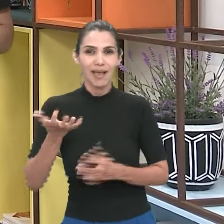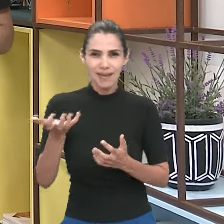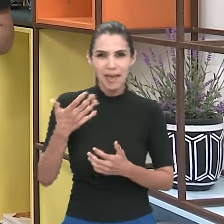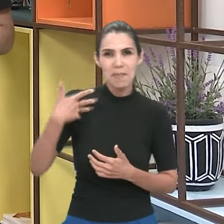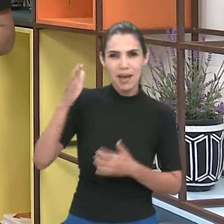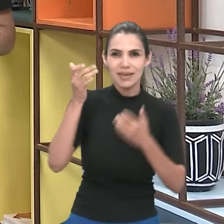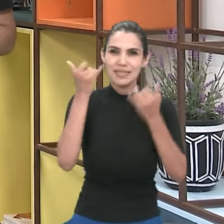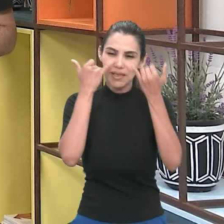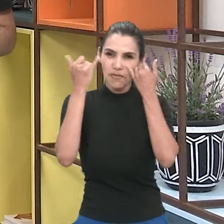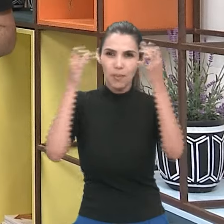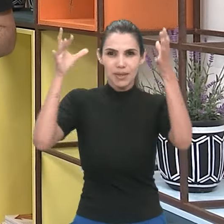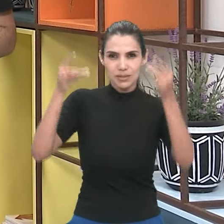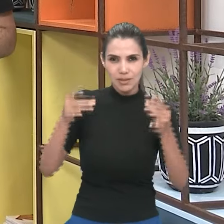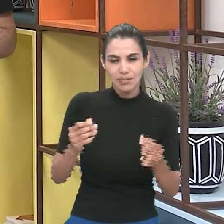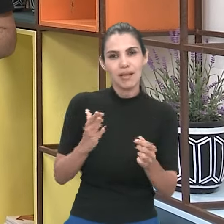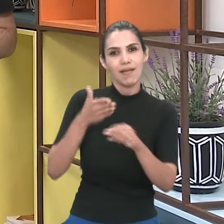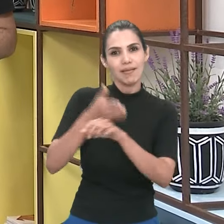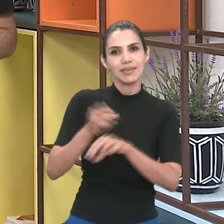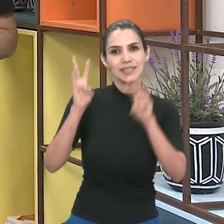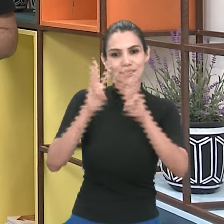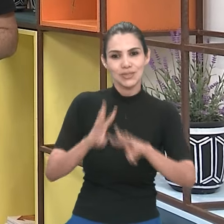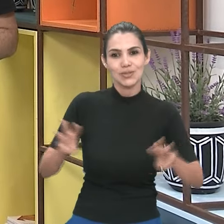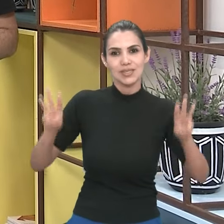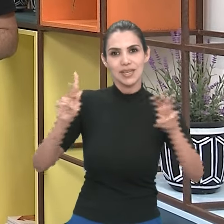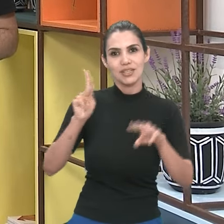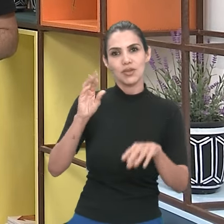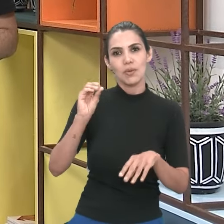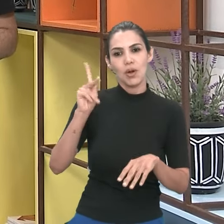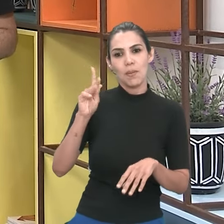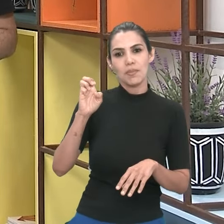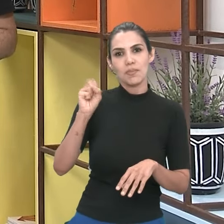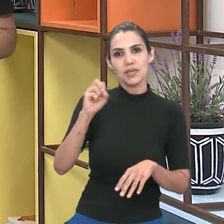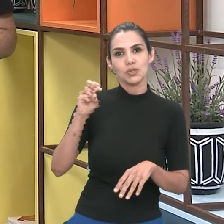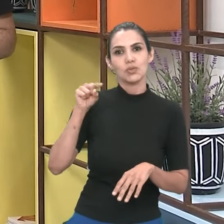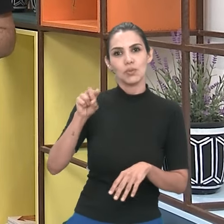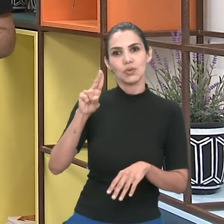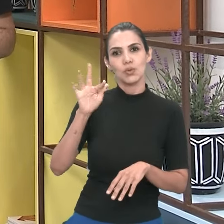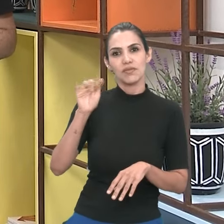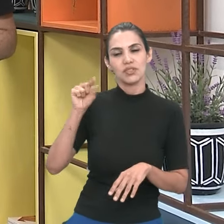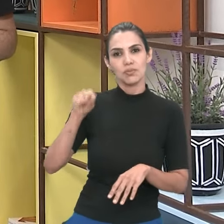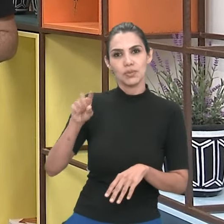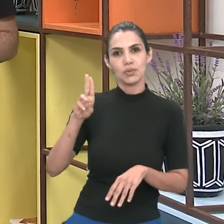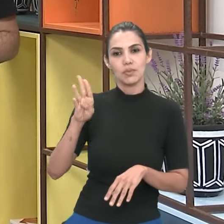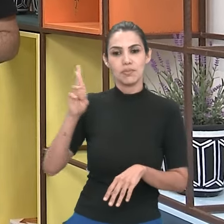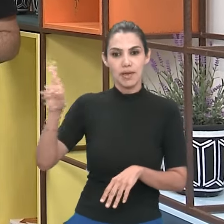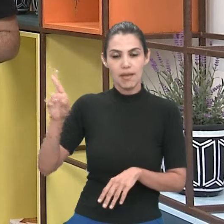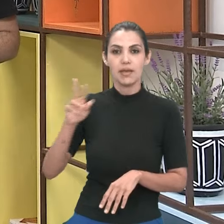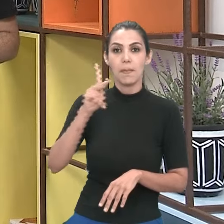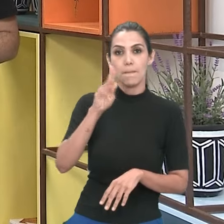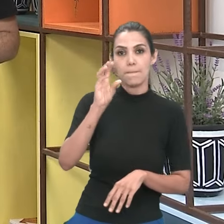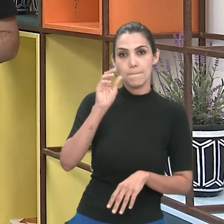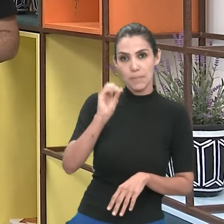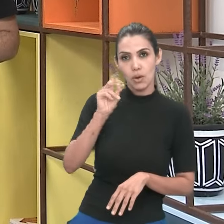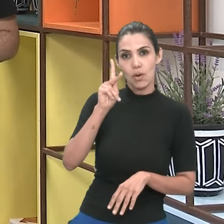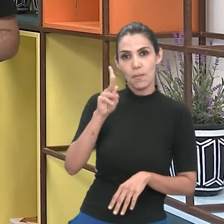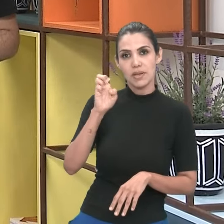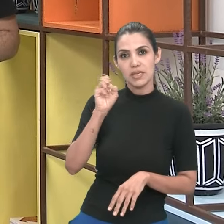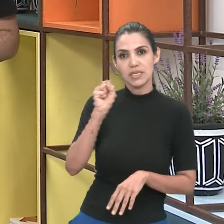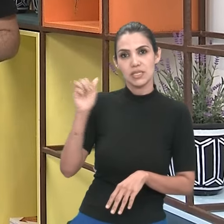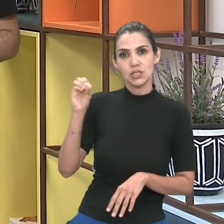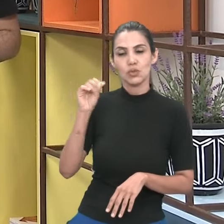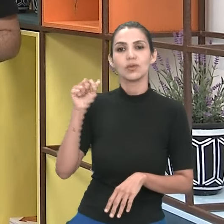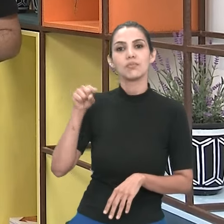só acessar o site do propessoas.ufg.br. propessoas.ufg